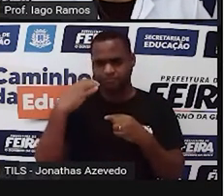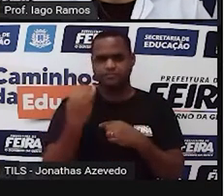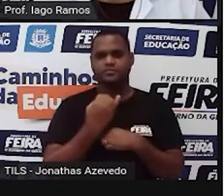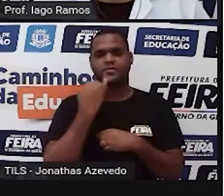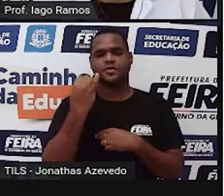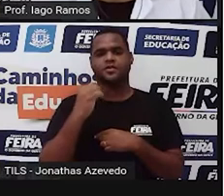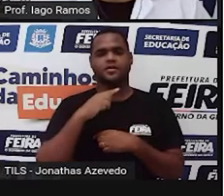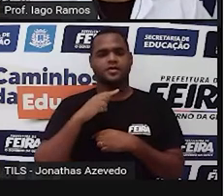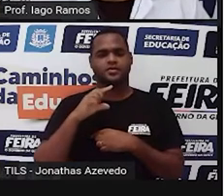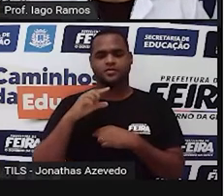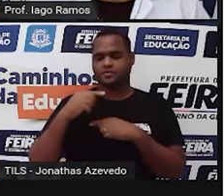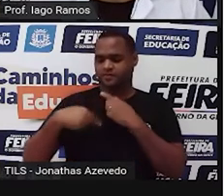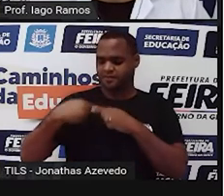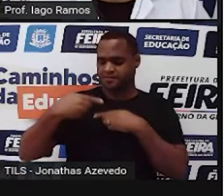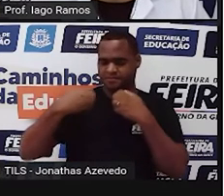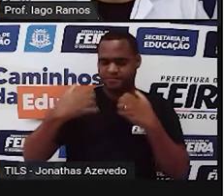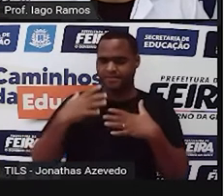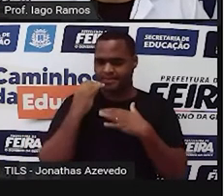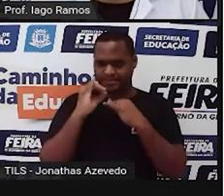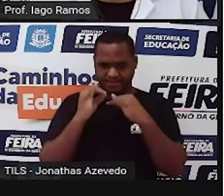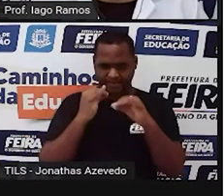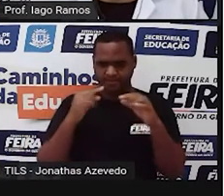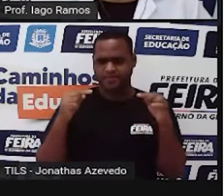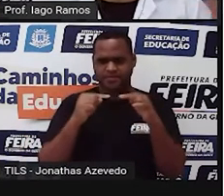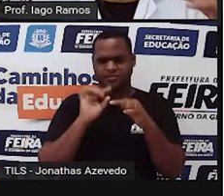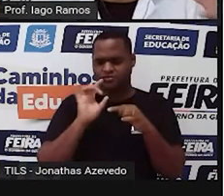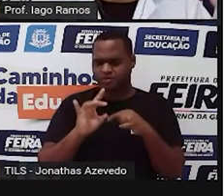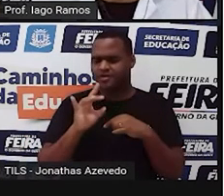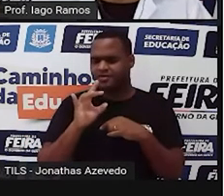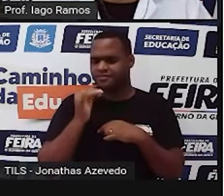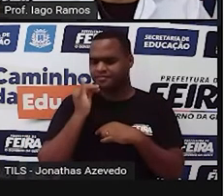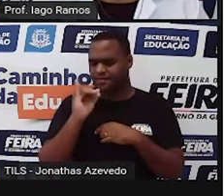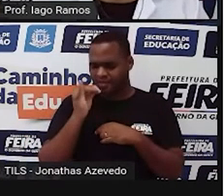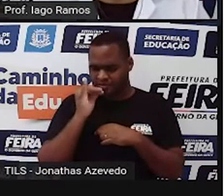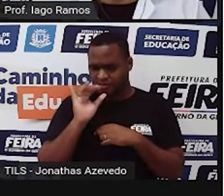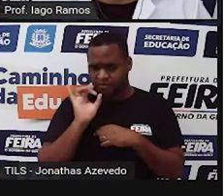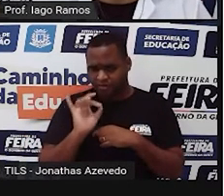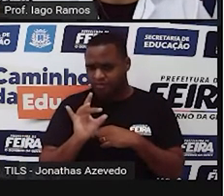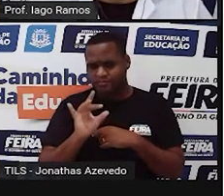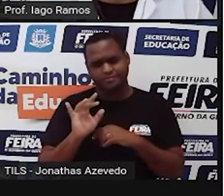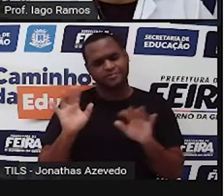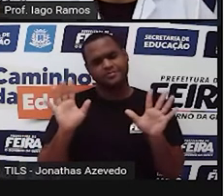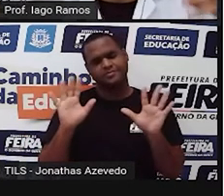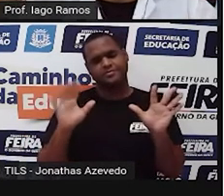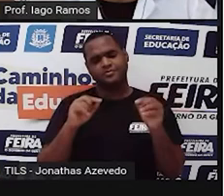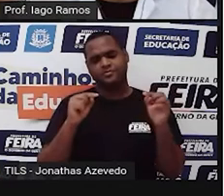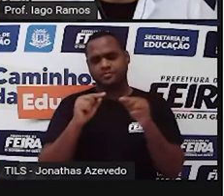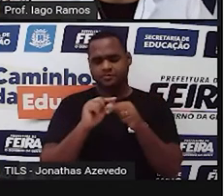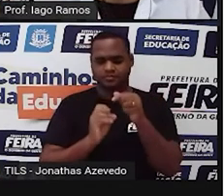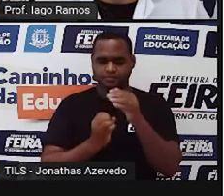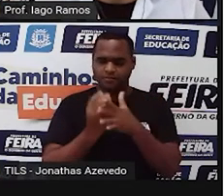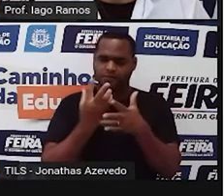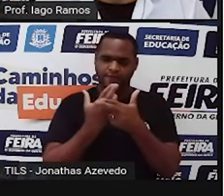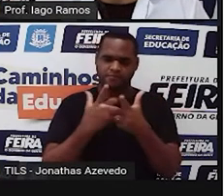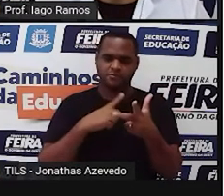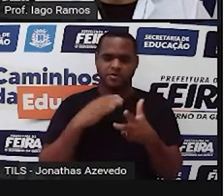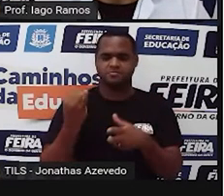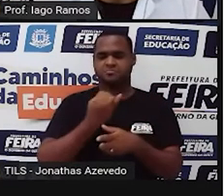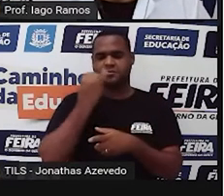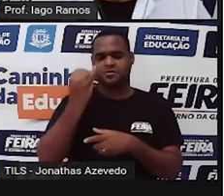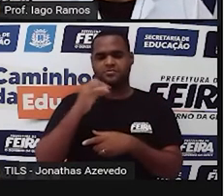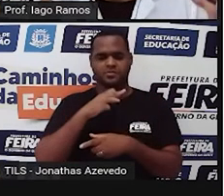hidrelétricas. Não só apenas produzir energia, né? A gente viu que produzia energia, sim, mas também tem outras importâncias.